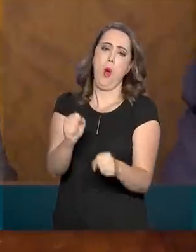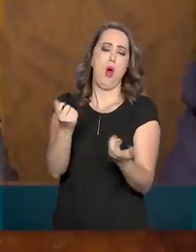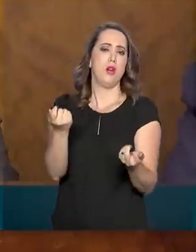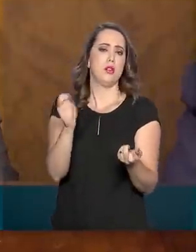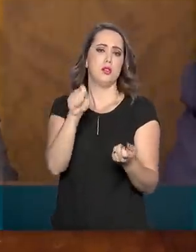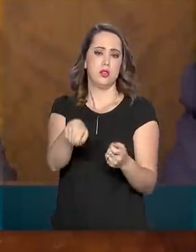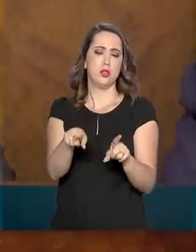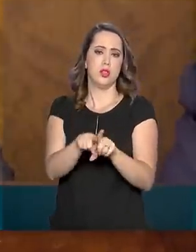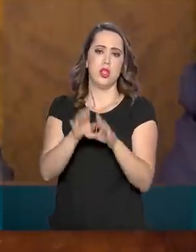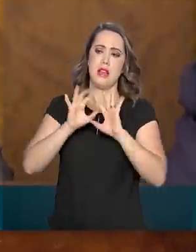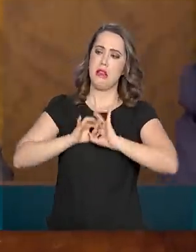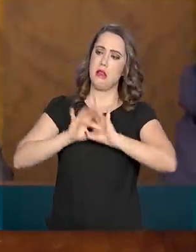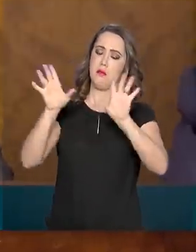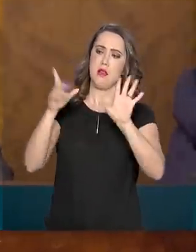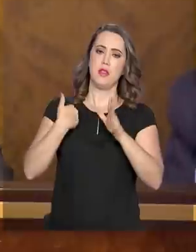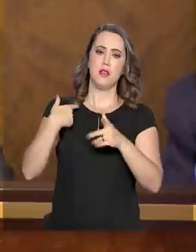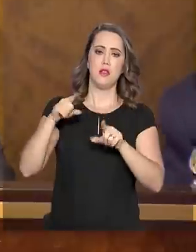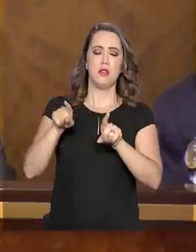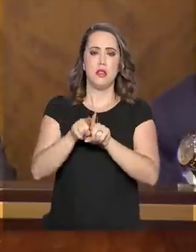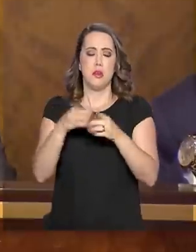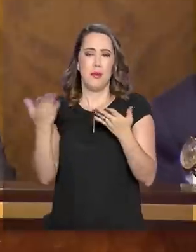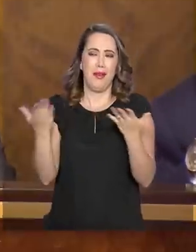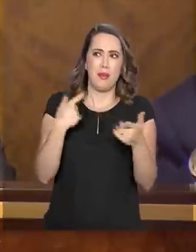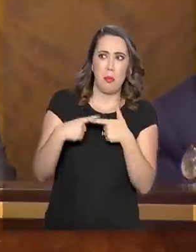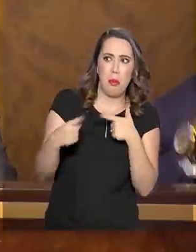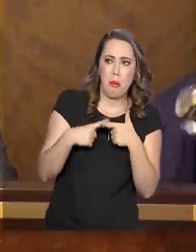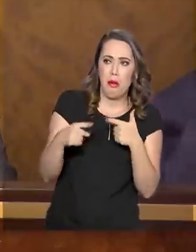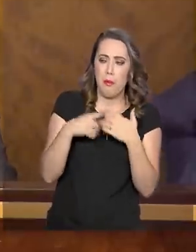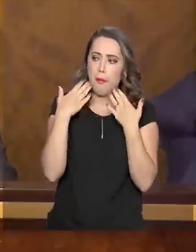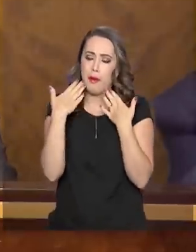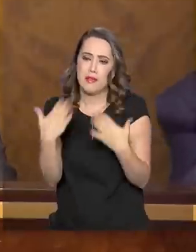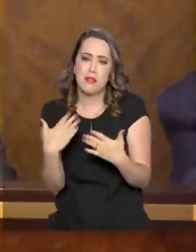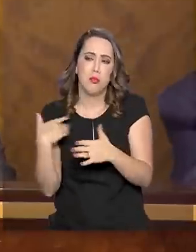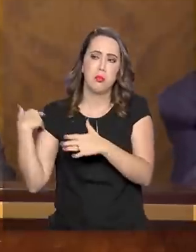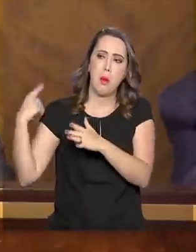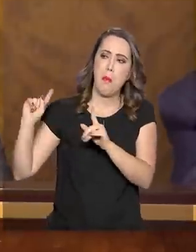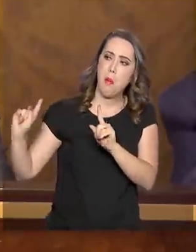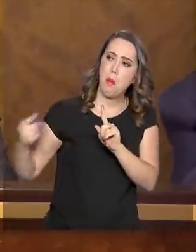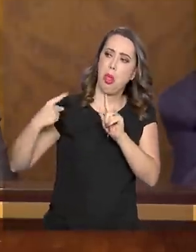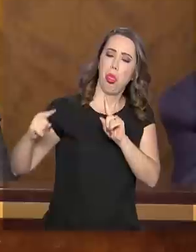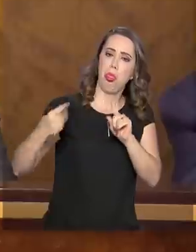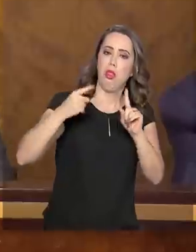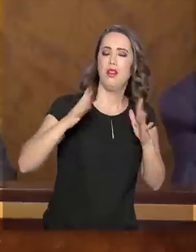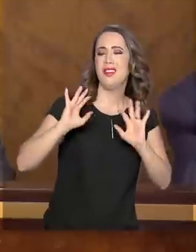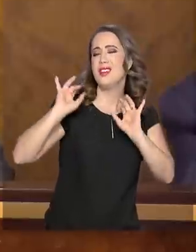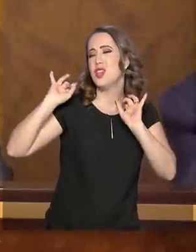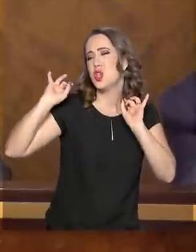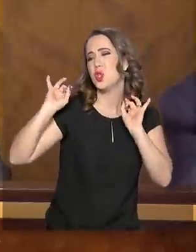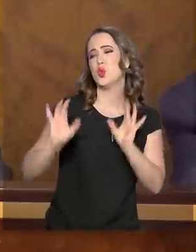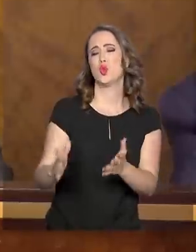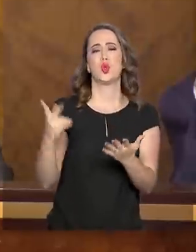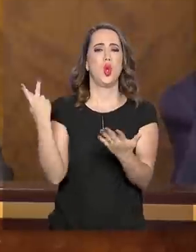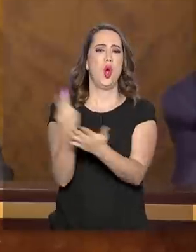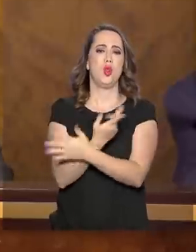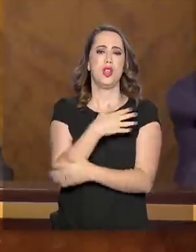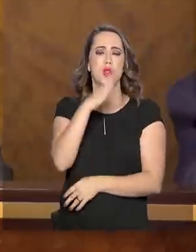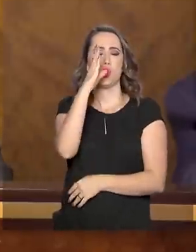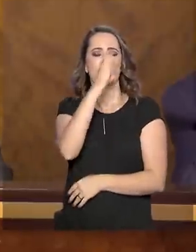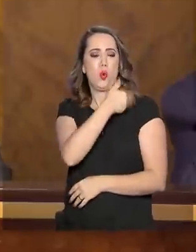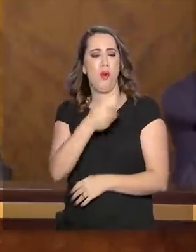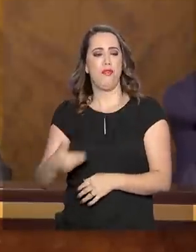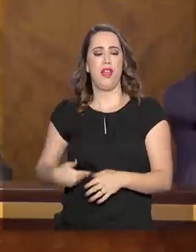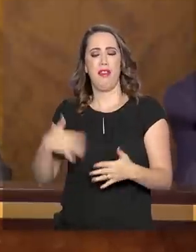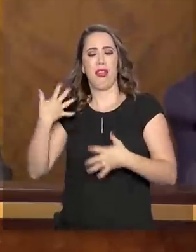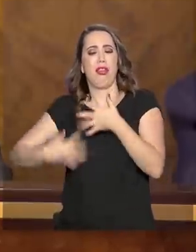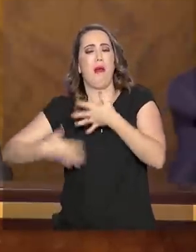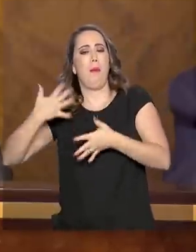deixar esse flanco exposto para que suscitem discussões que só vão tirar o governo do seu rumo.